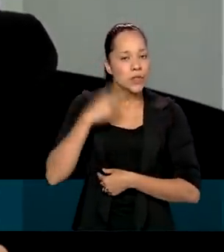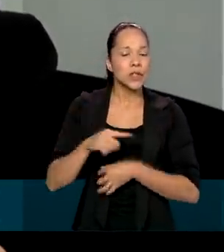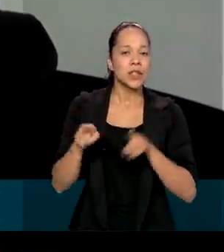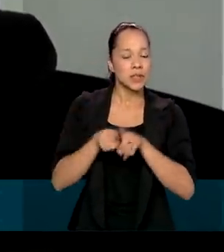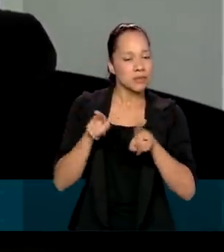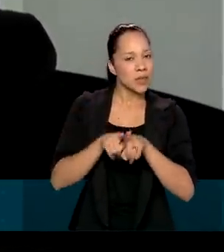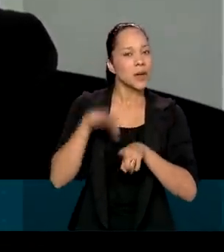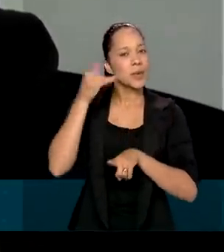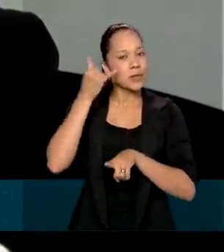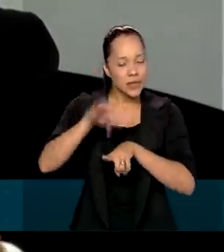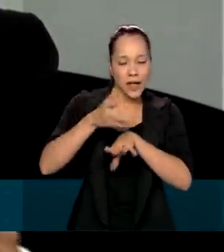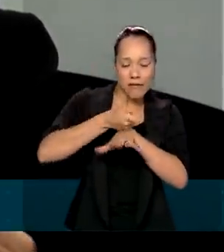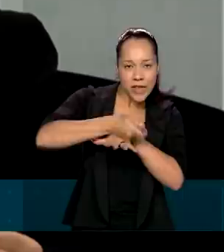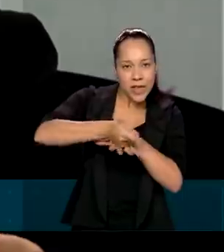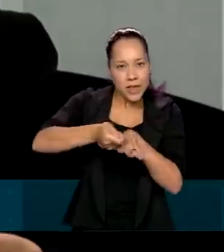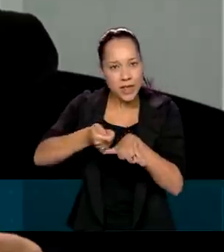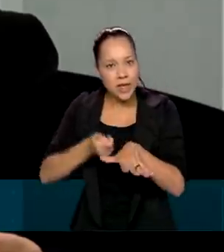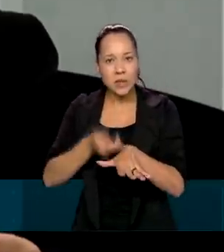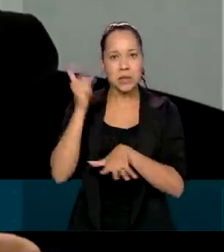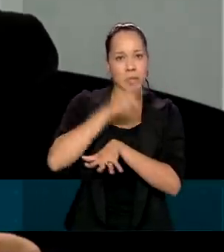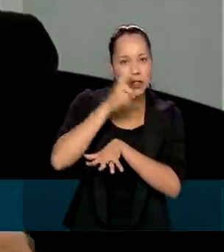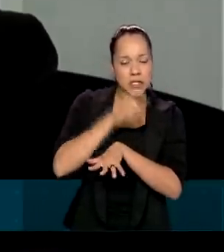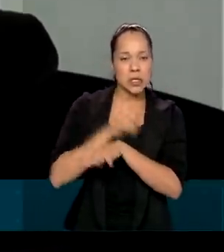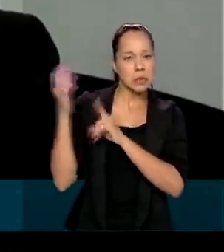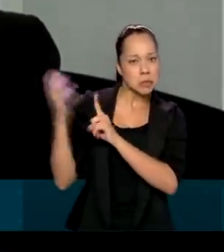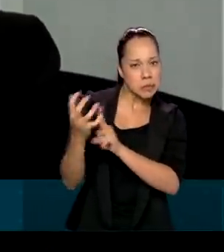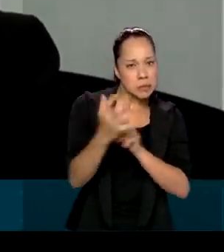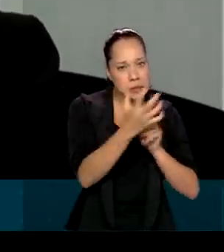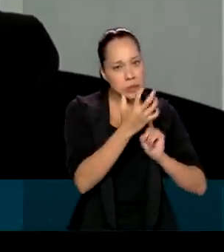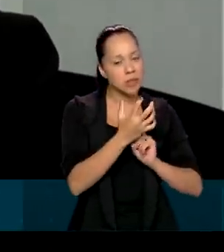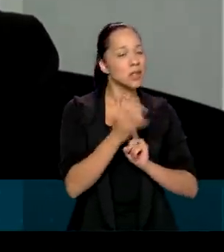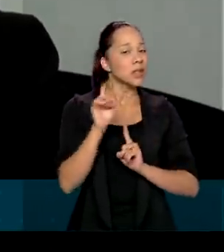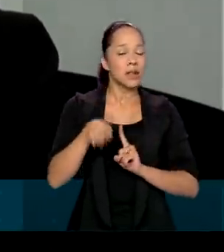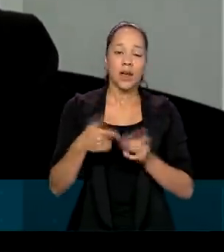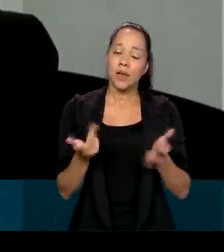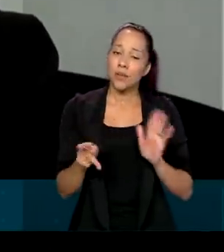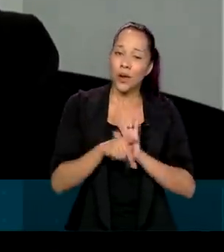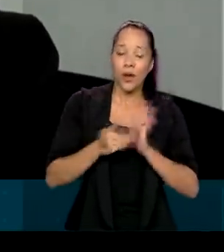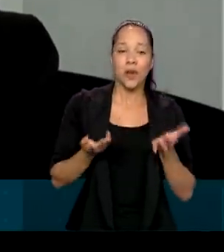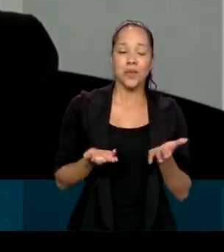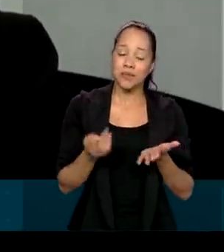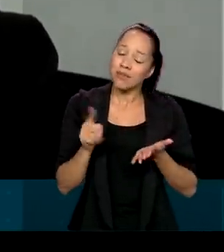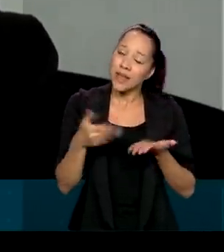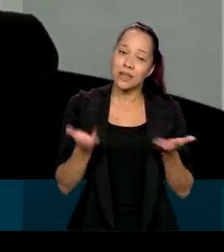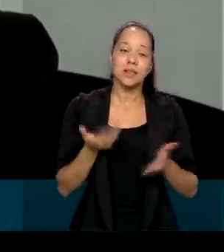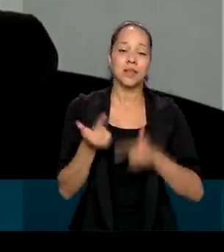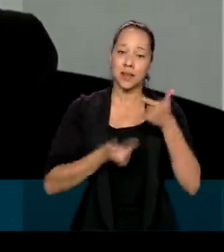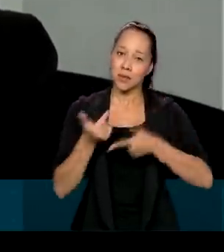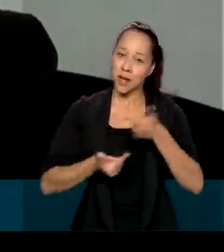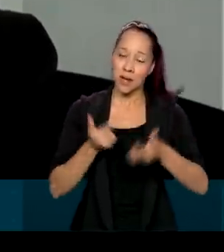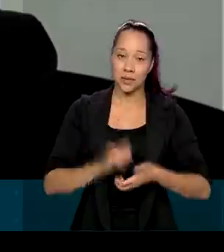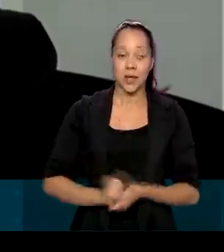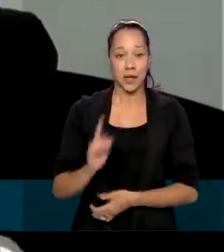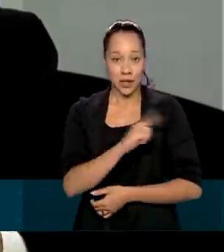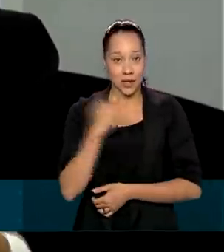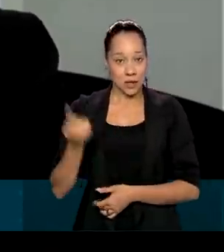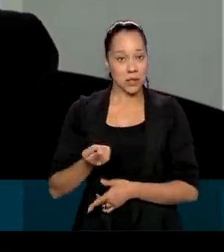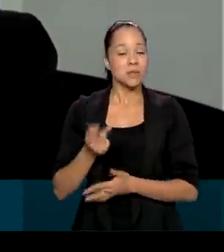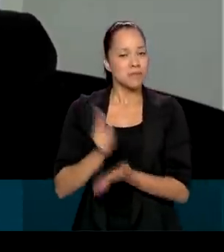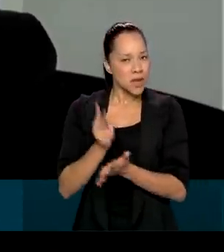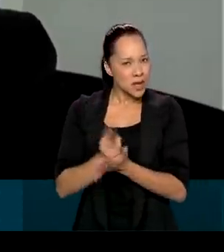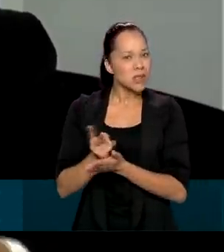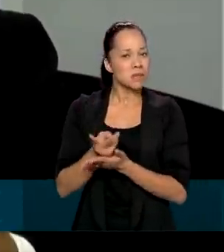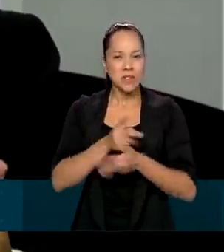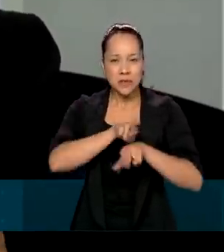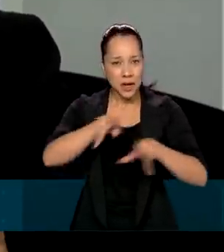fake news, paralelo às pressões de todos os lados. Faz parte. É assim que funciona. E nós temos que, apesar de